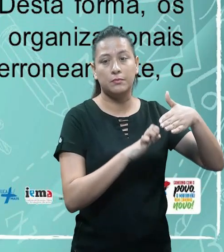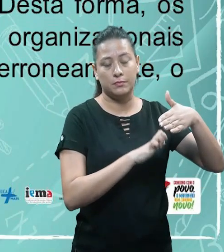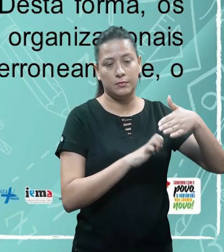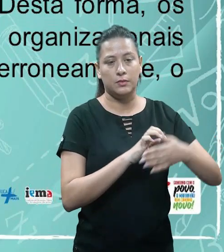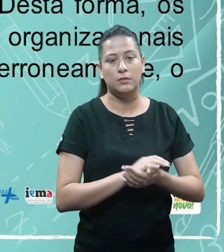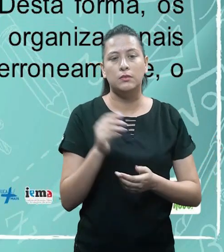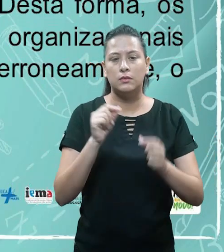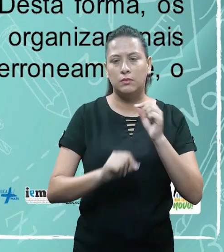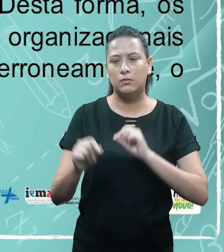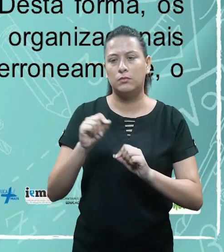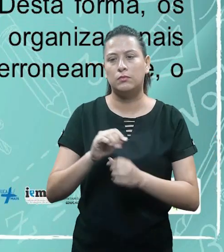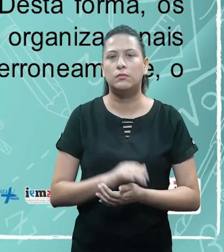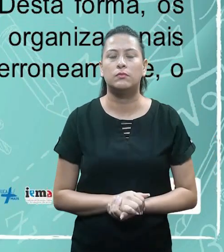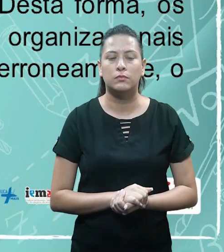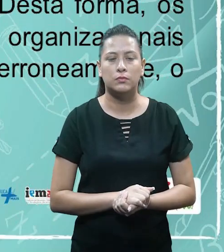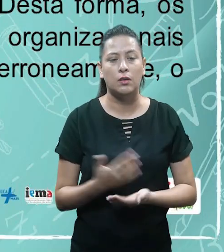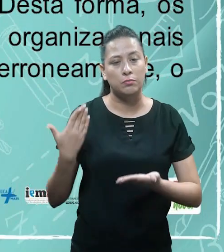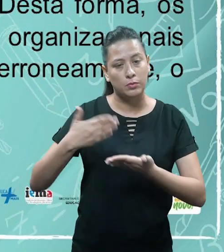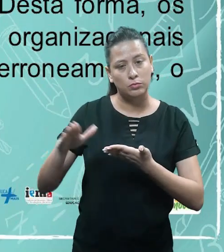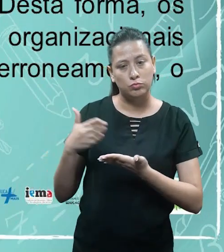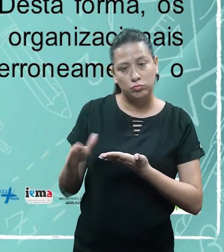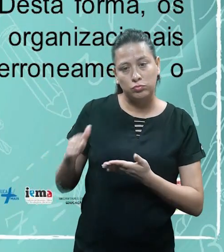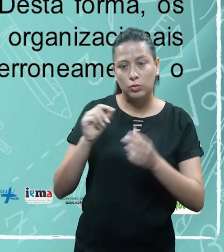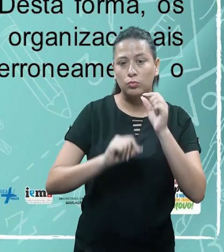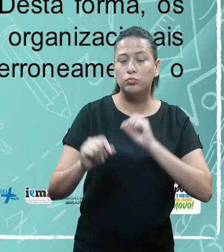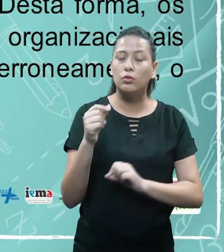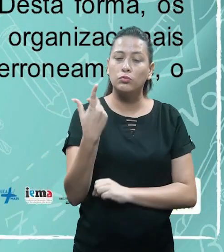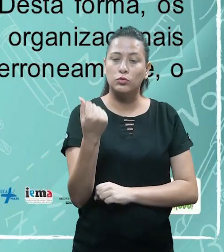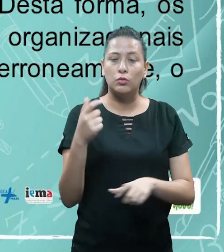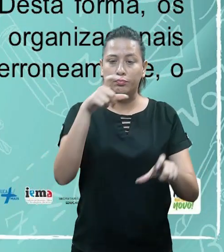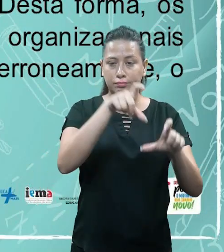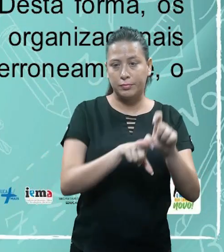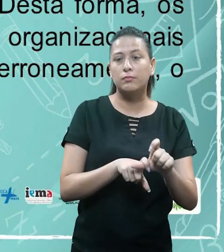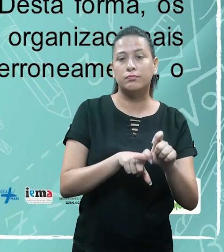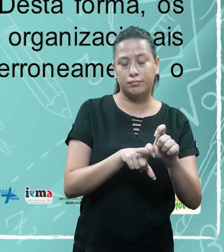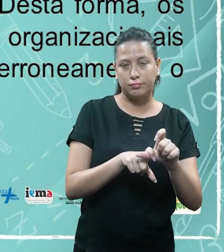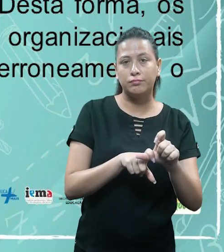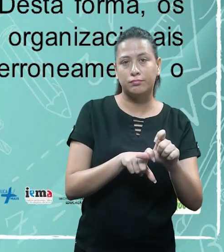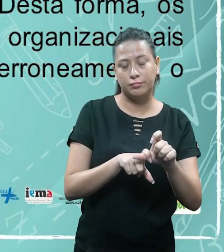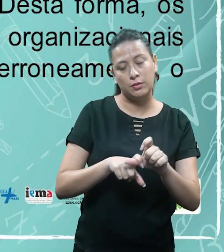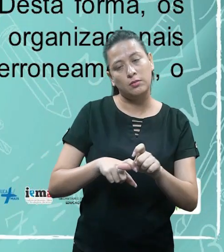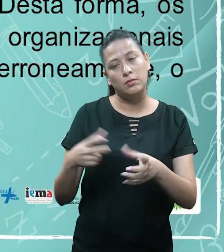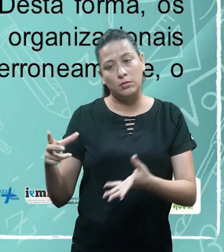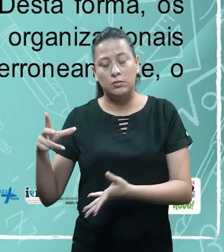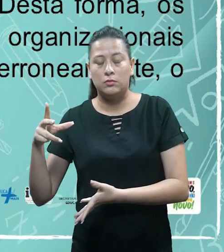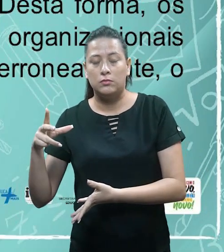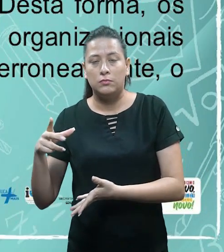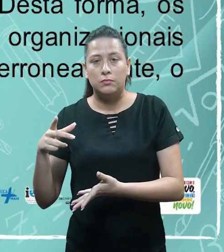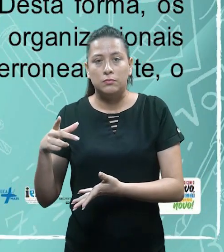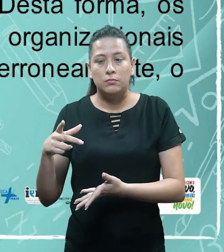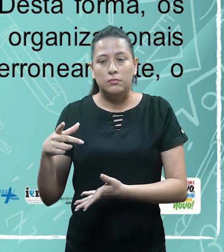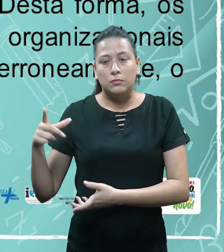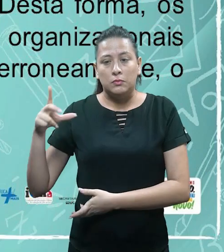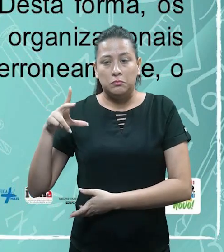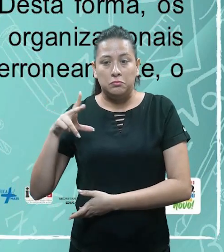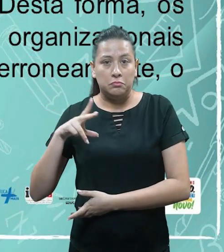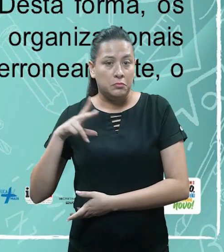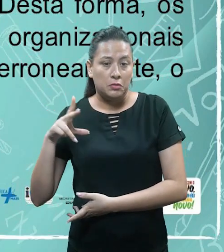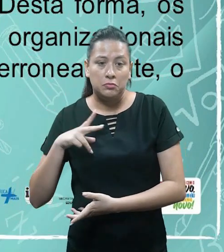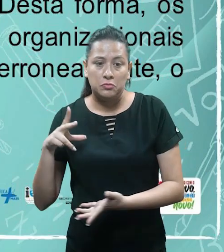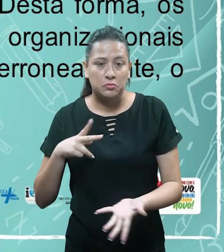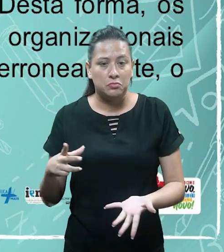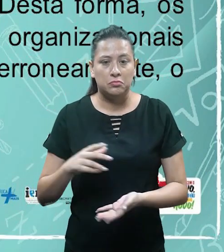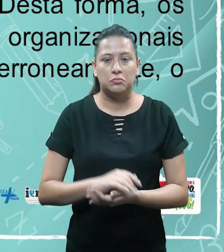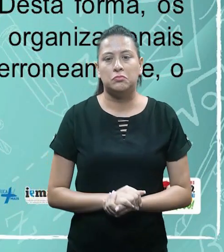aplica para barrar aqueles casos em que são pagas despesas pessoais dos sócios, como acabei de citar, tá? Que não tem a ver com a